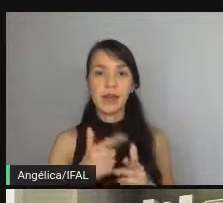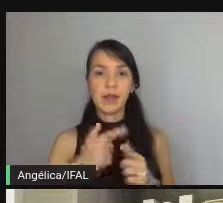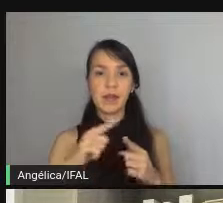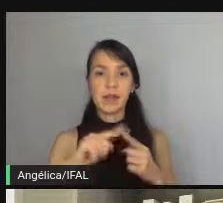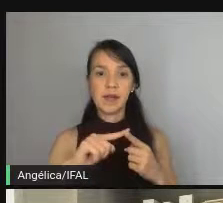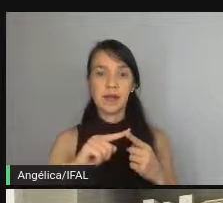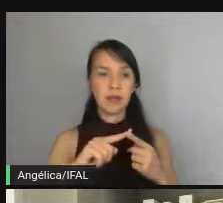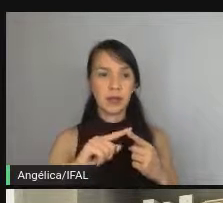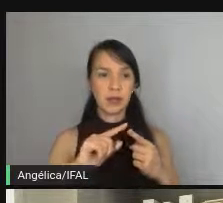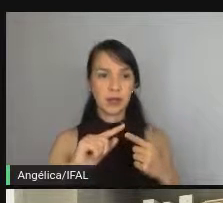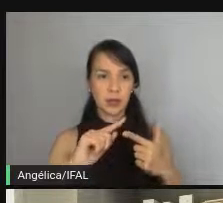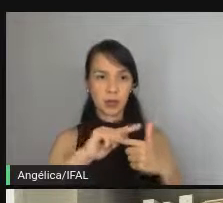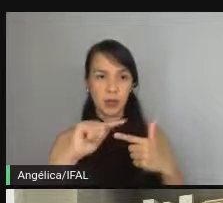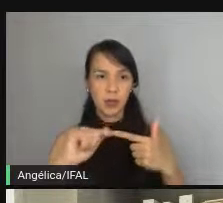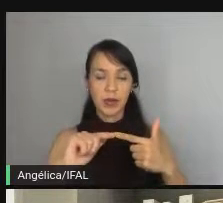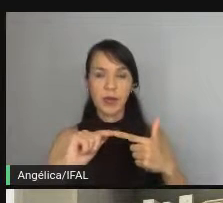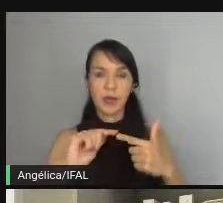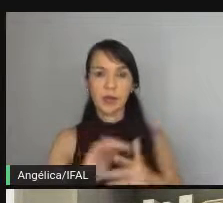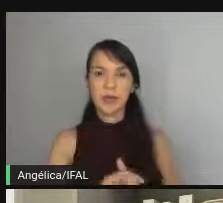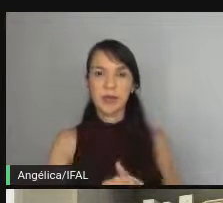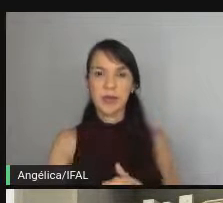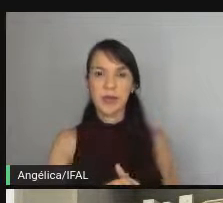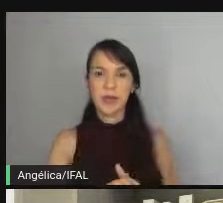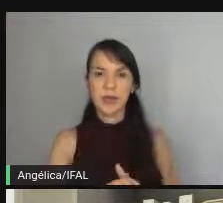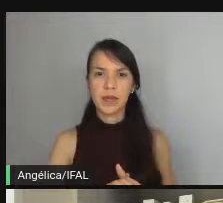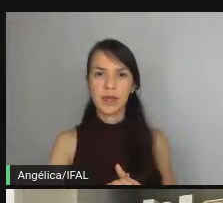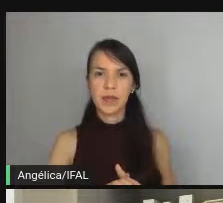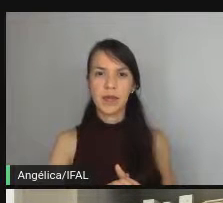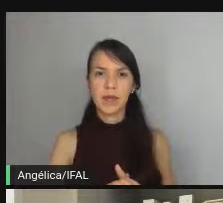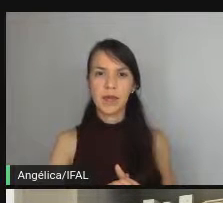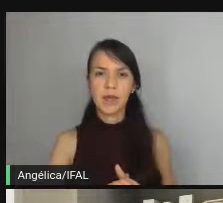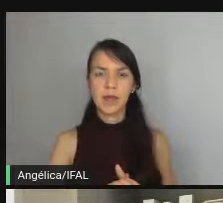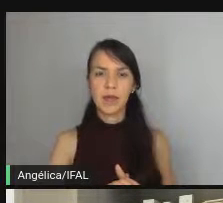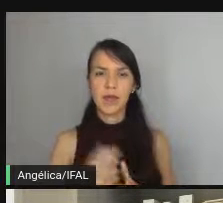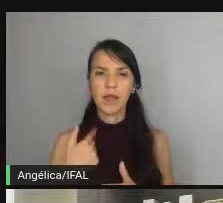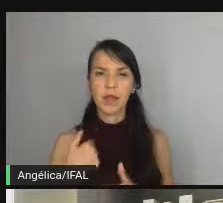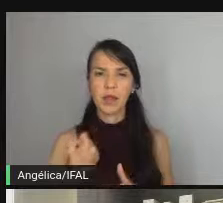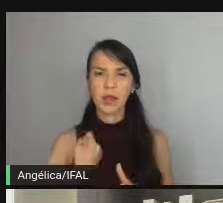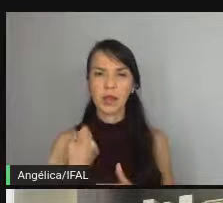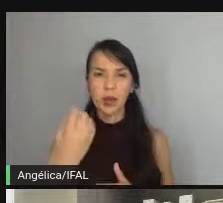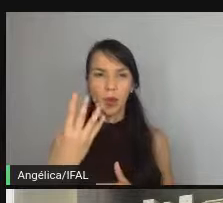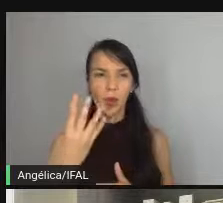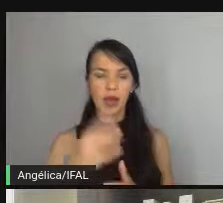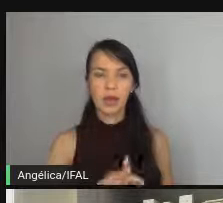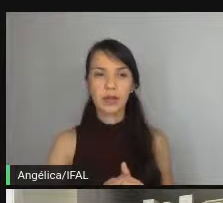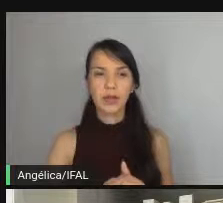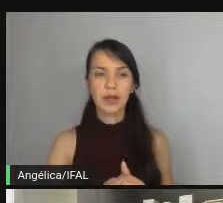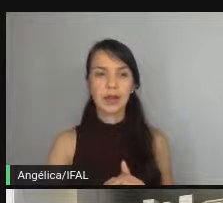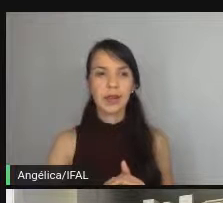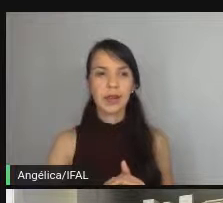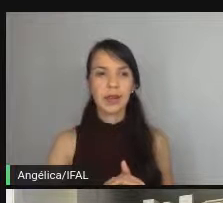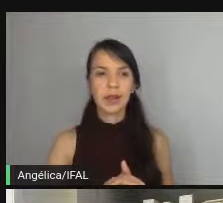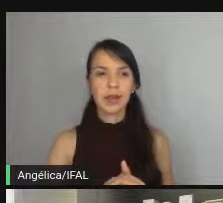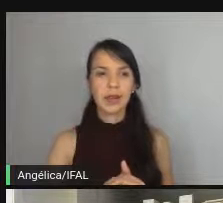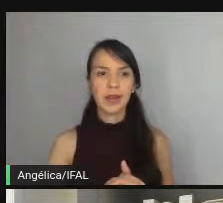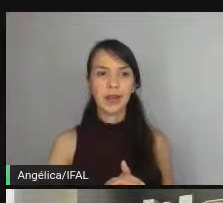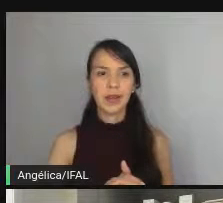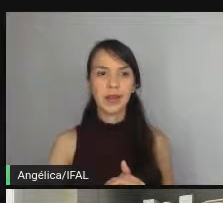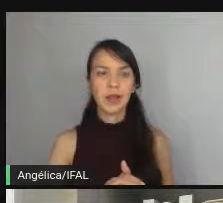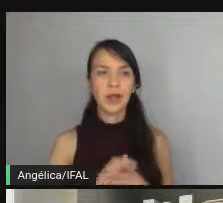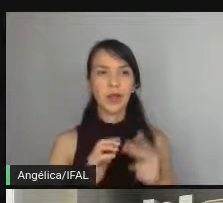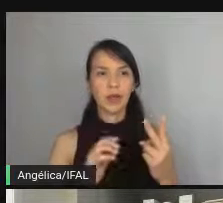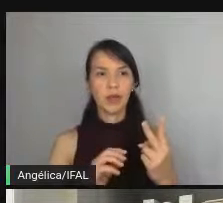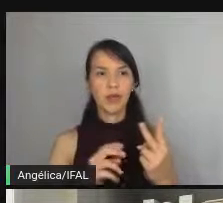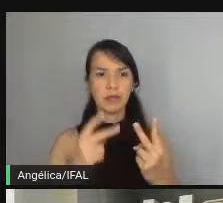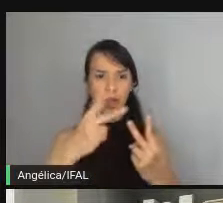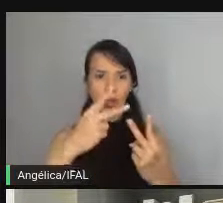ser 2 vou botar 4 vamos certo no caso de 2 elevado a